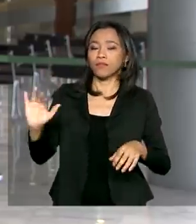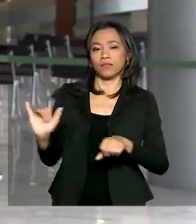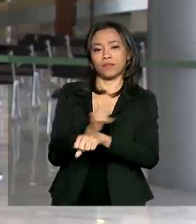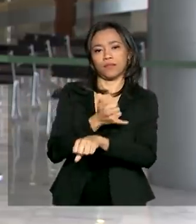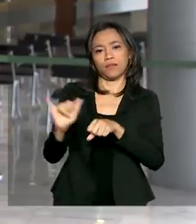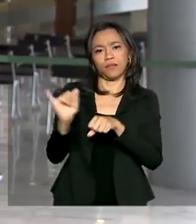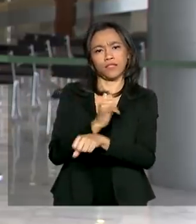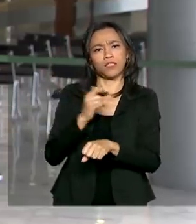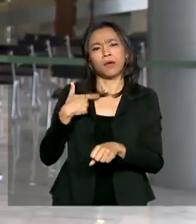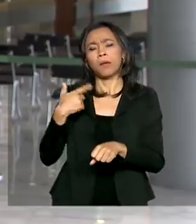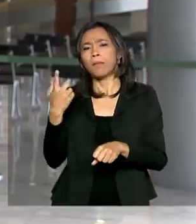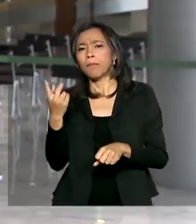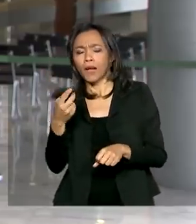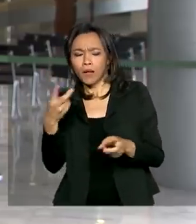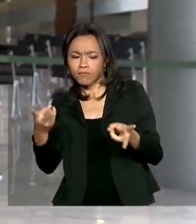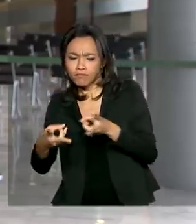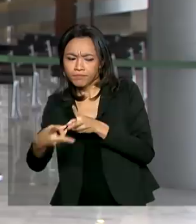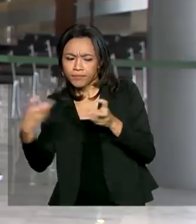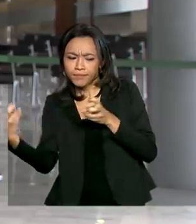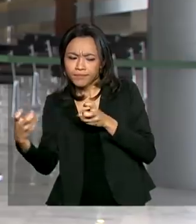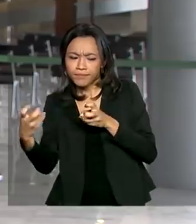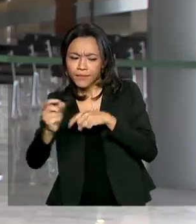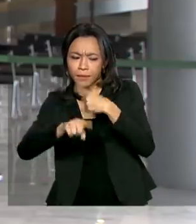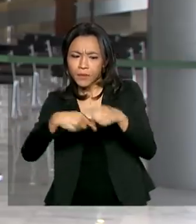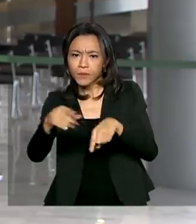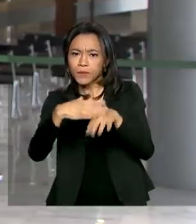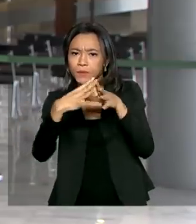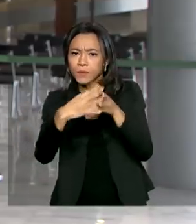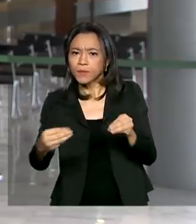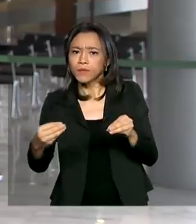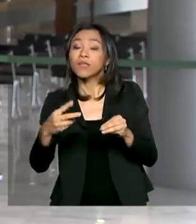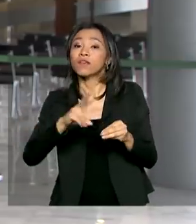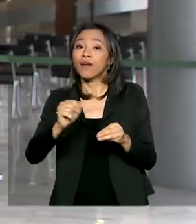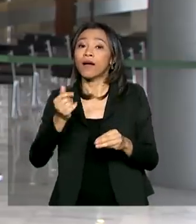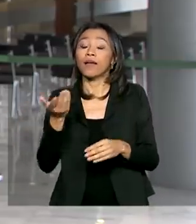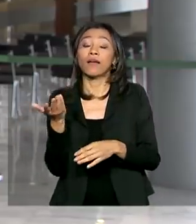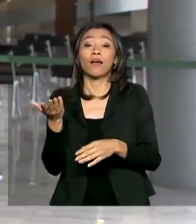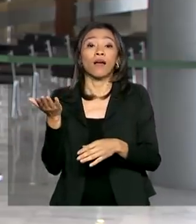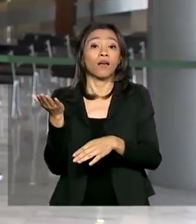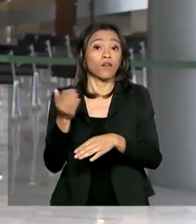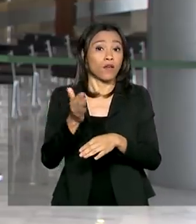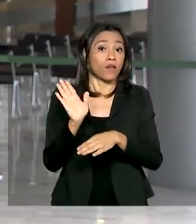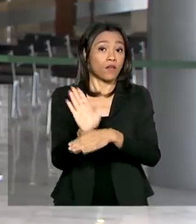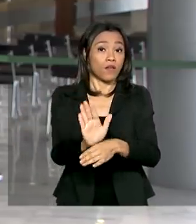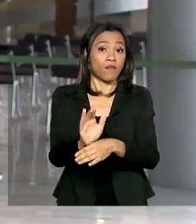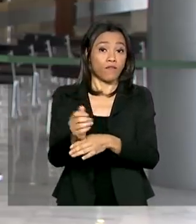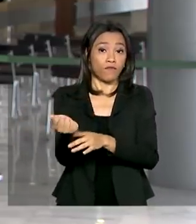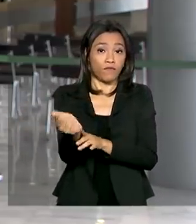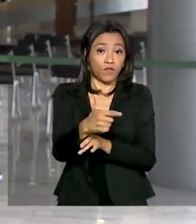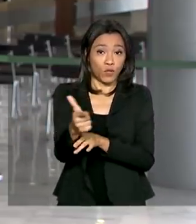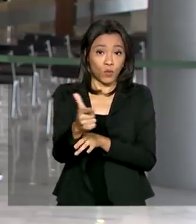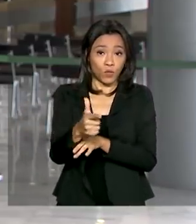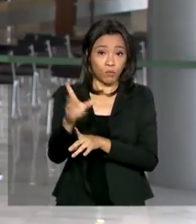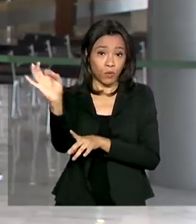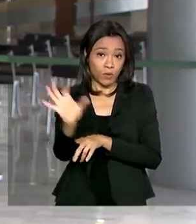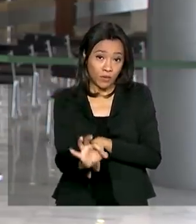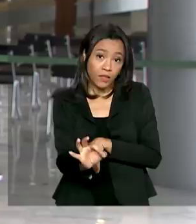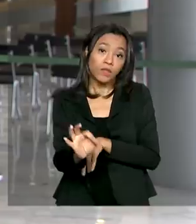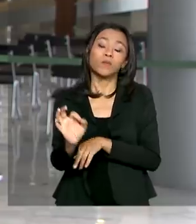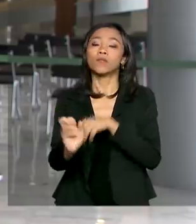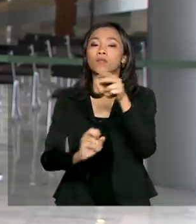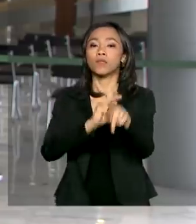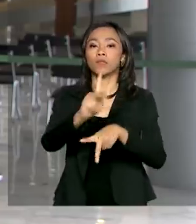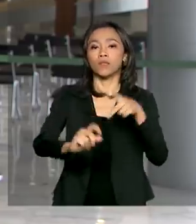Diagnosticar para Curar do Ministério da Saúde, que vai atender 22% da população brasileira.